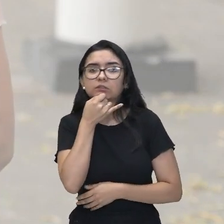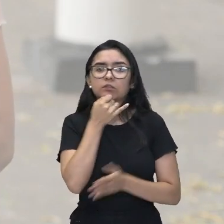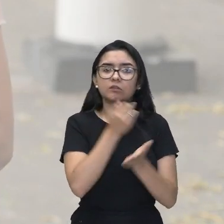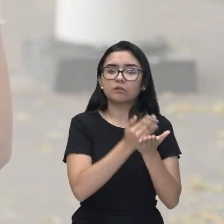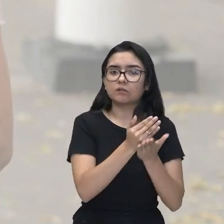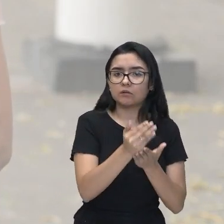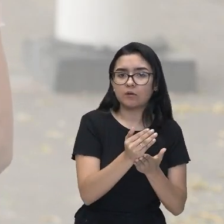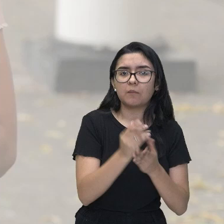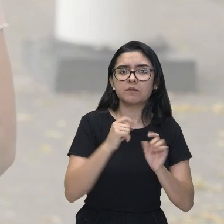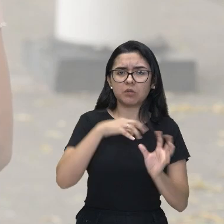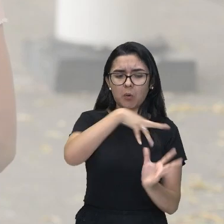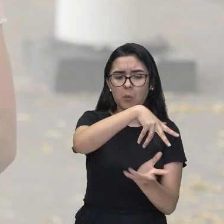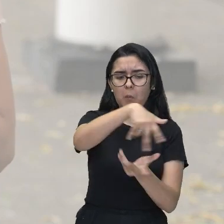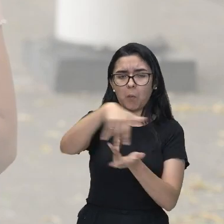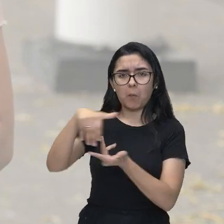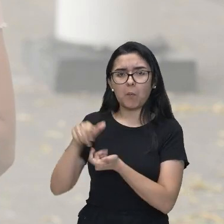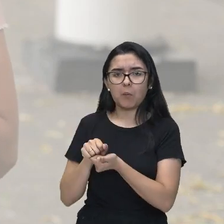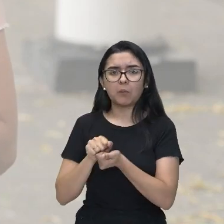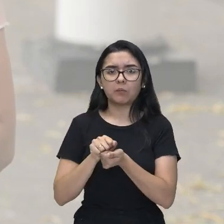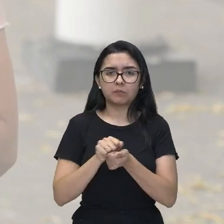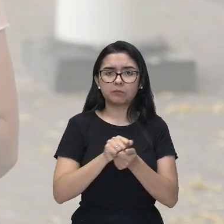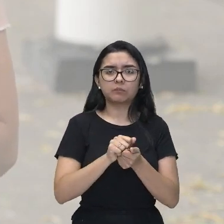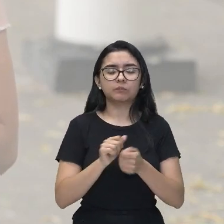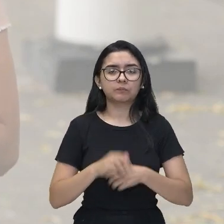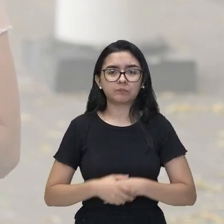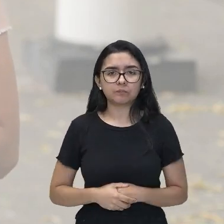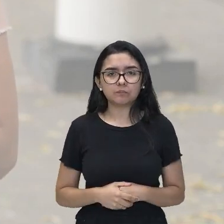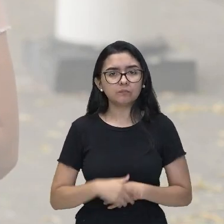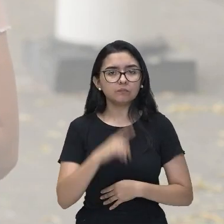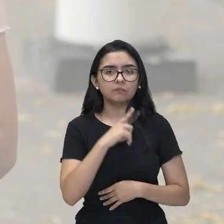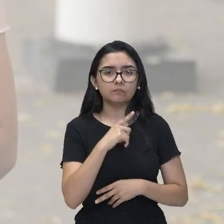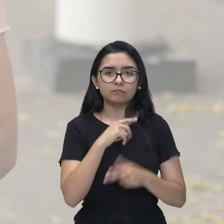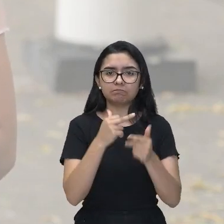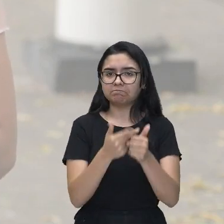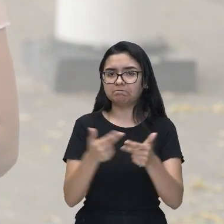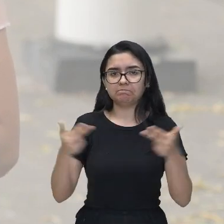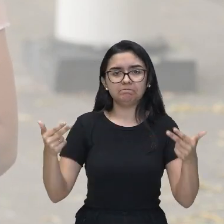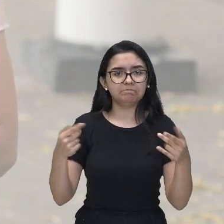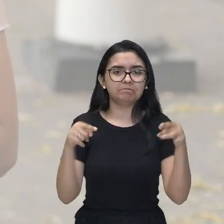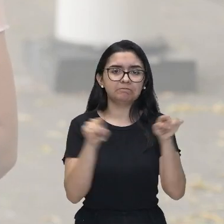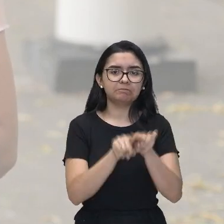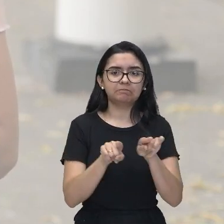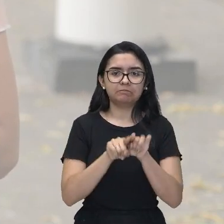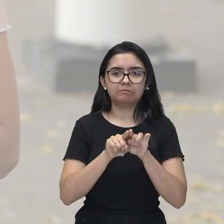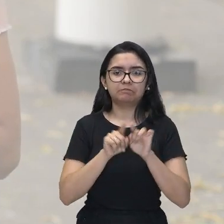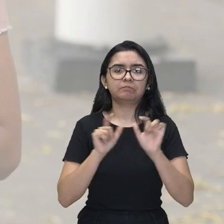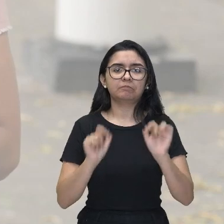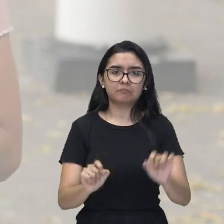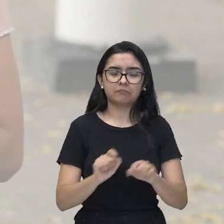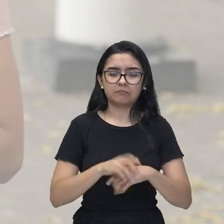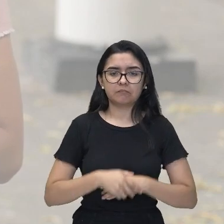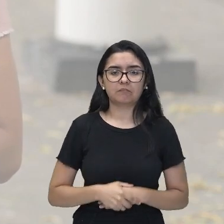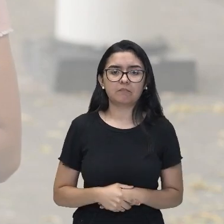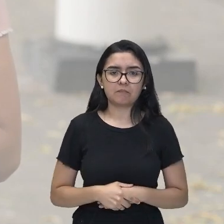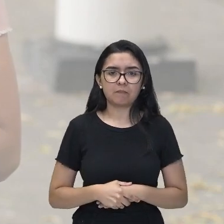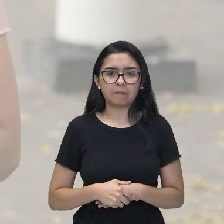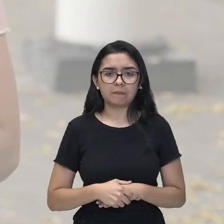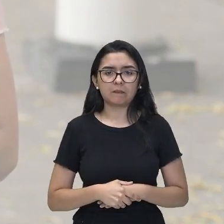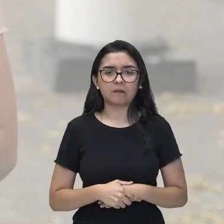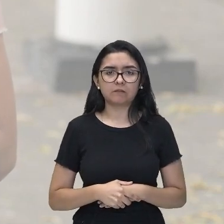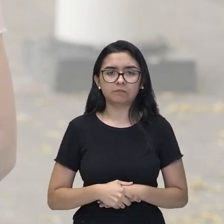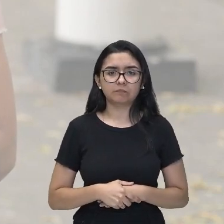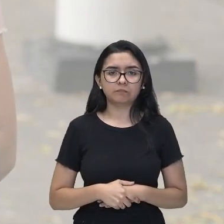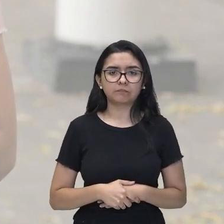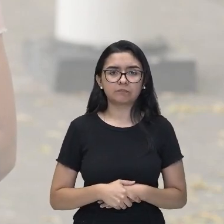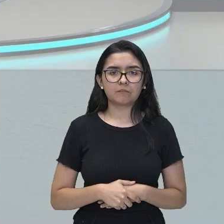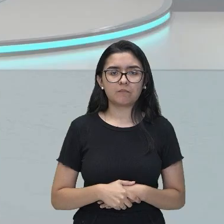mundo, enfim, pela ignorância e tem qualquer dos bens por natureza. Há firmeza somente na inconstância.